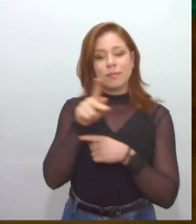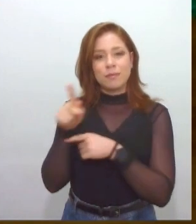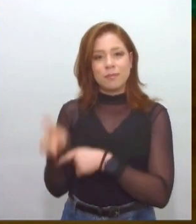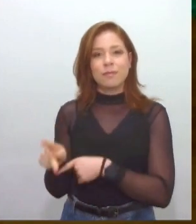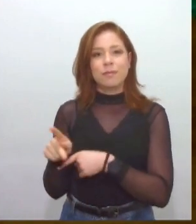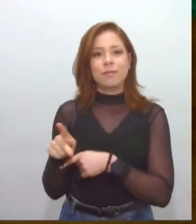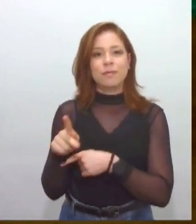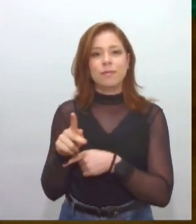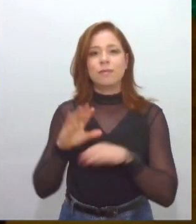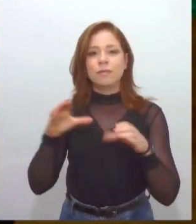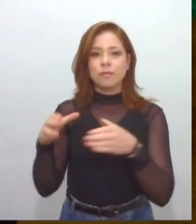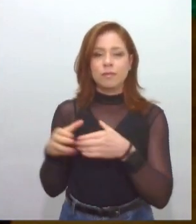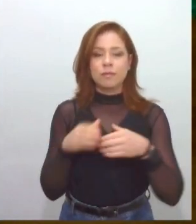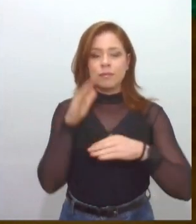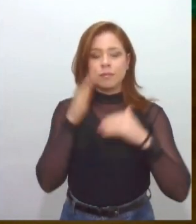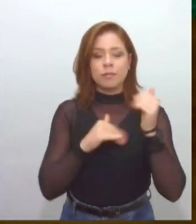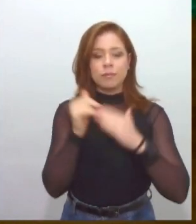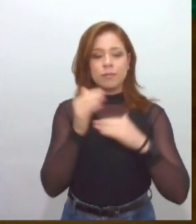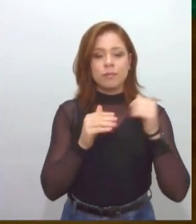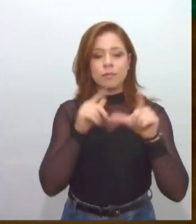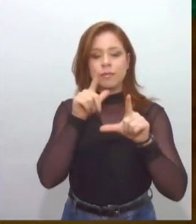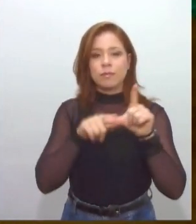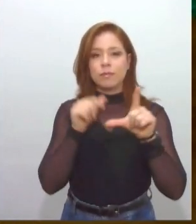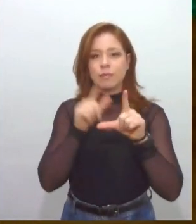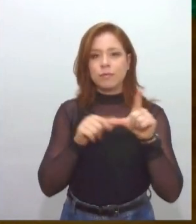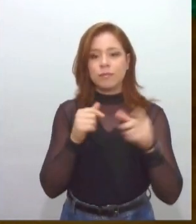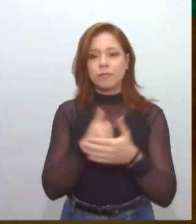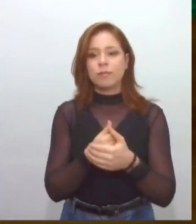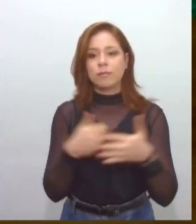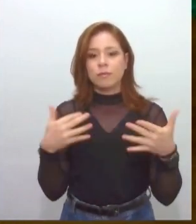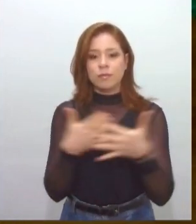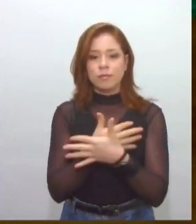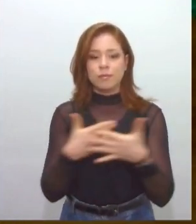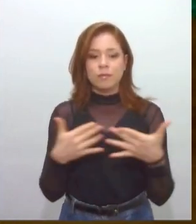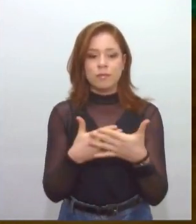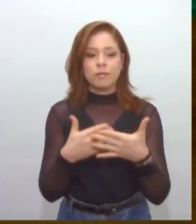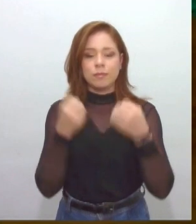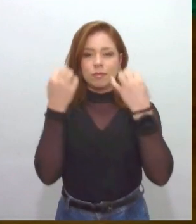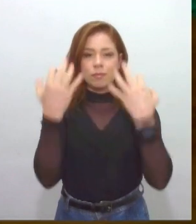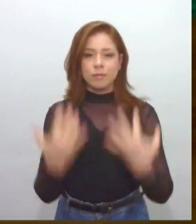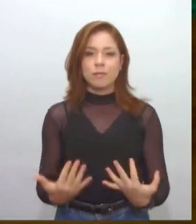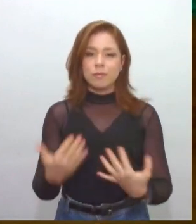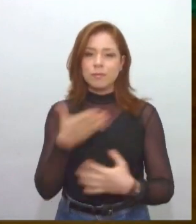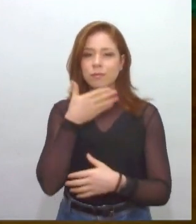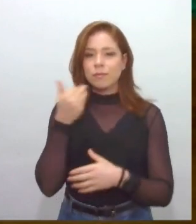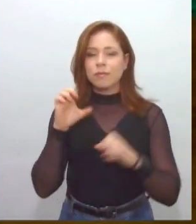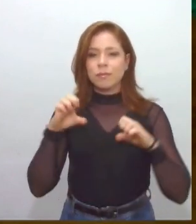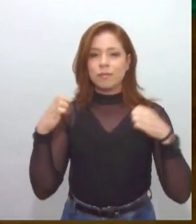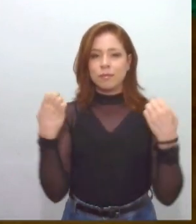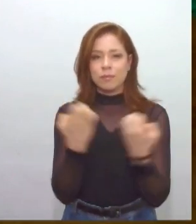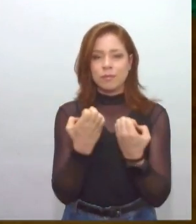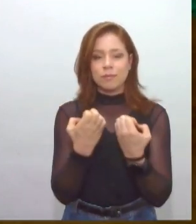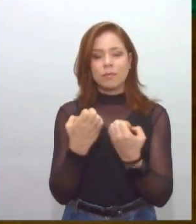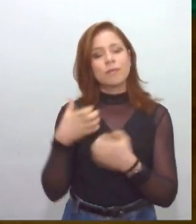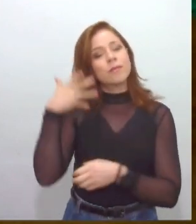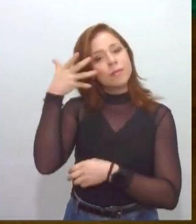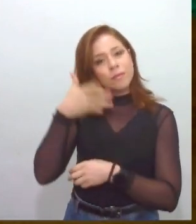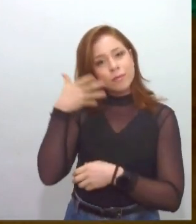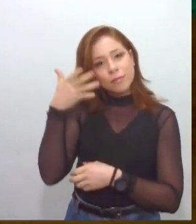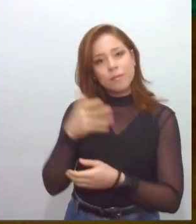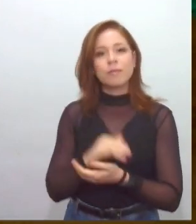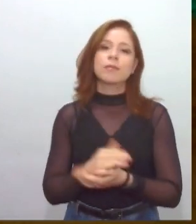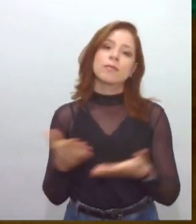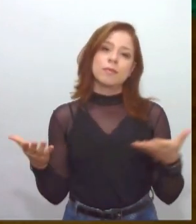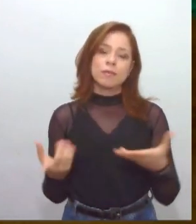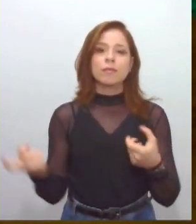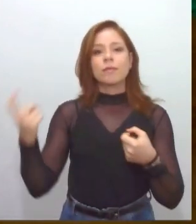13 de julho e a cidade. Para falar sobre esse evento, essa palestra, nós estamos novamente aqui, de volta à Casa